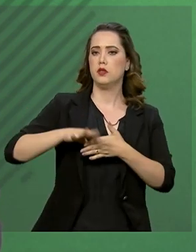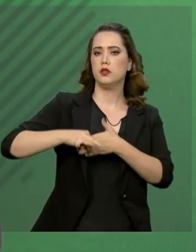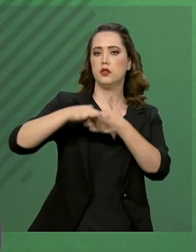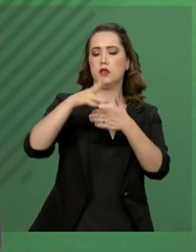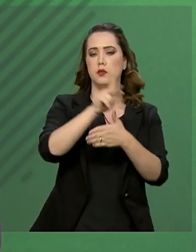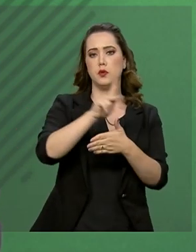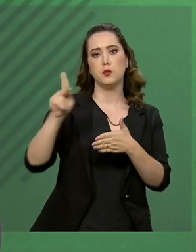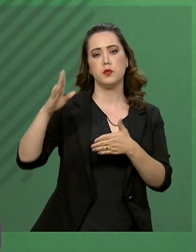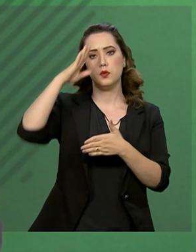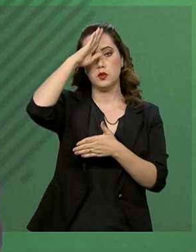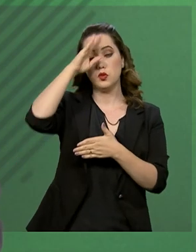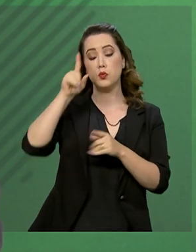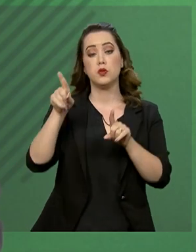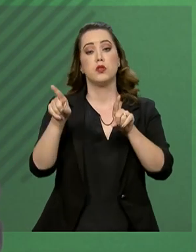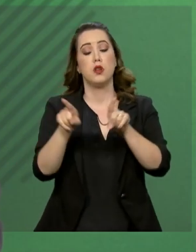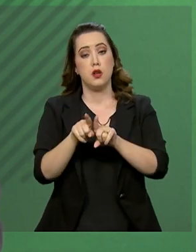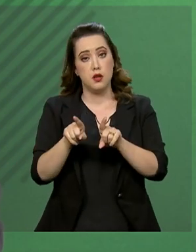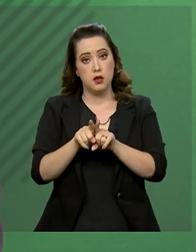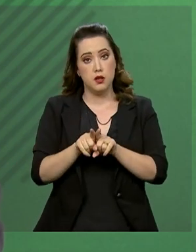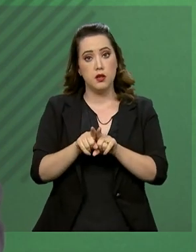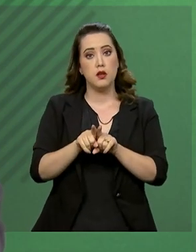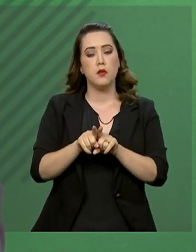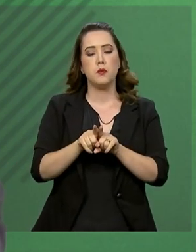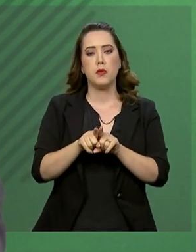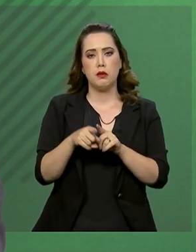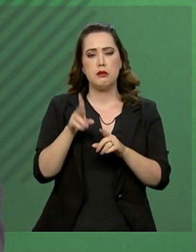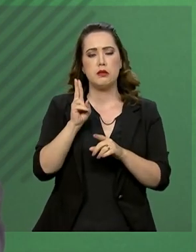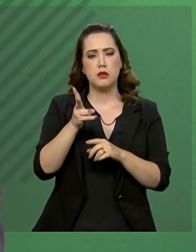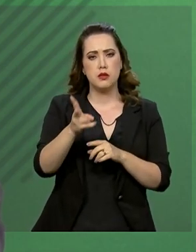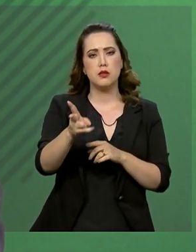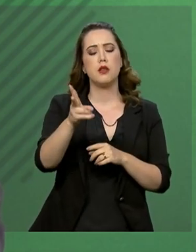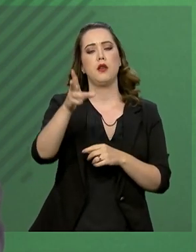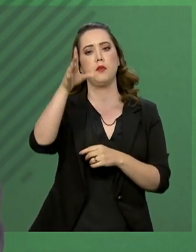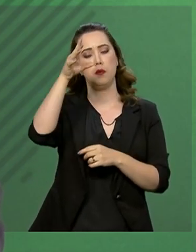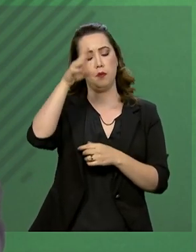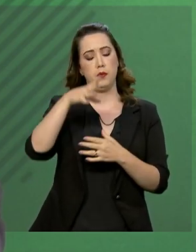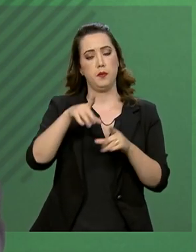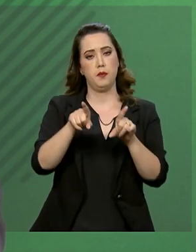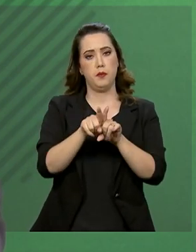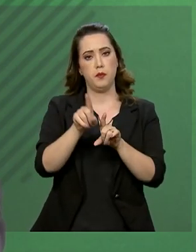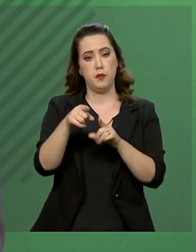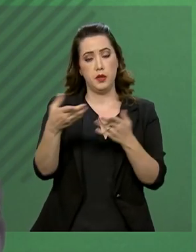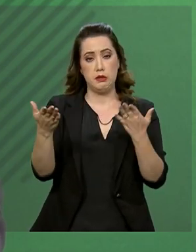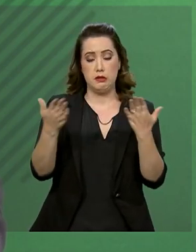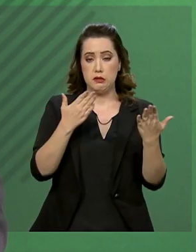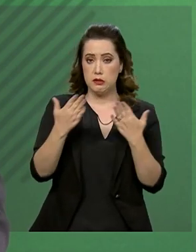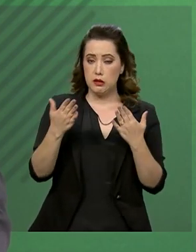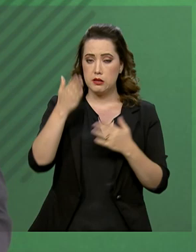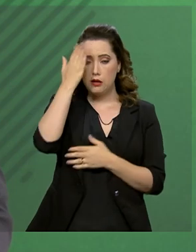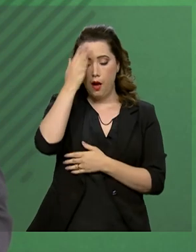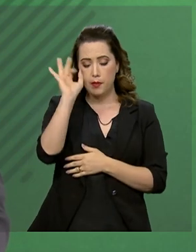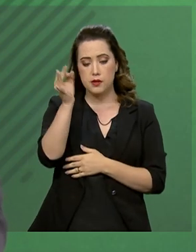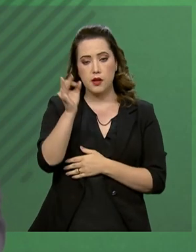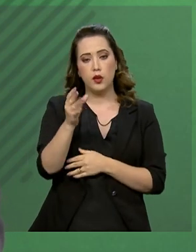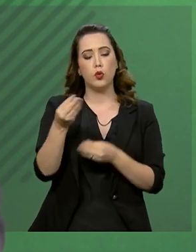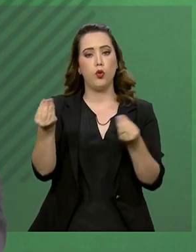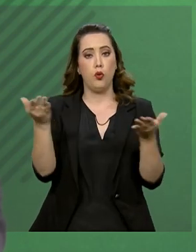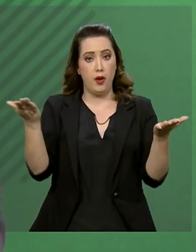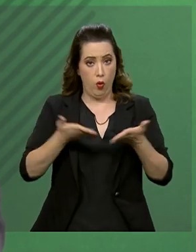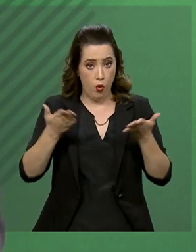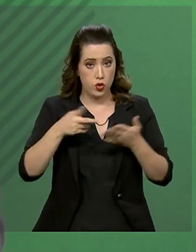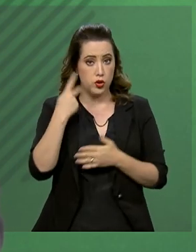Bolsonaro e internalizado os princípios da atual política externa do Brasil.